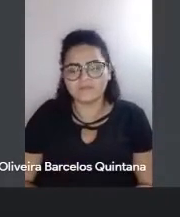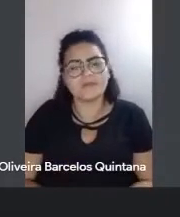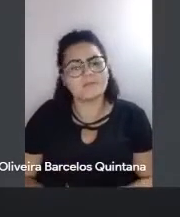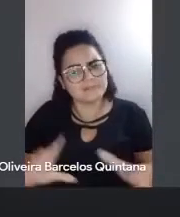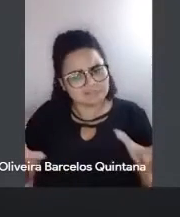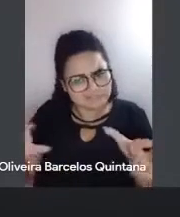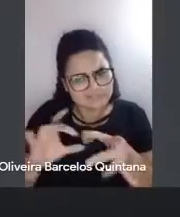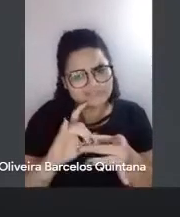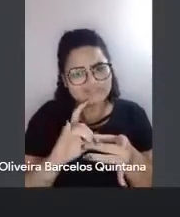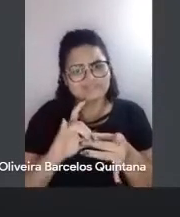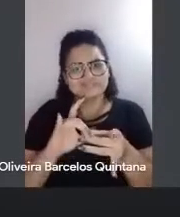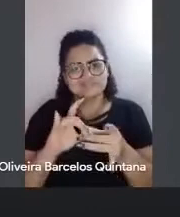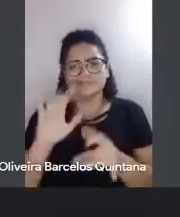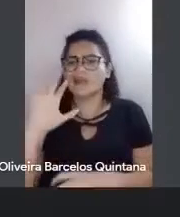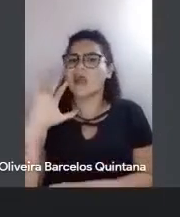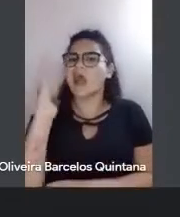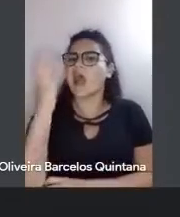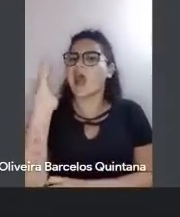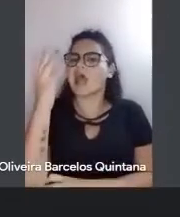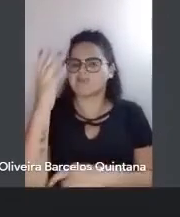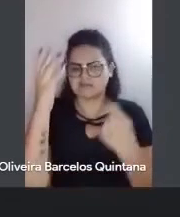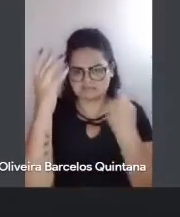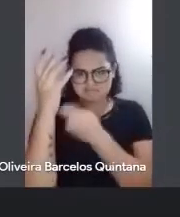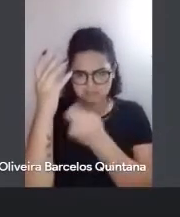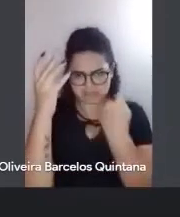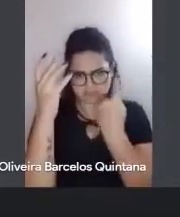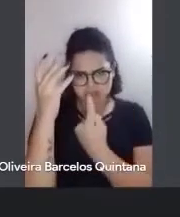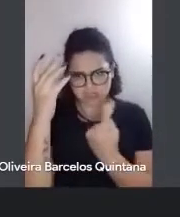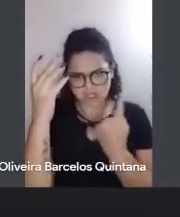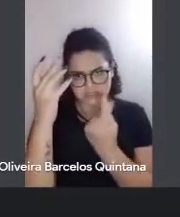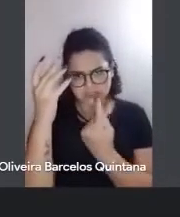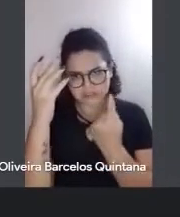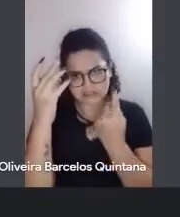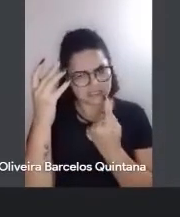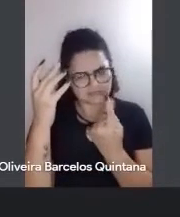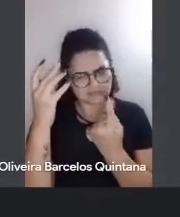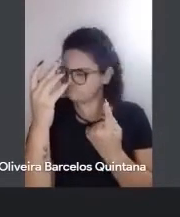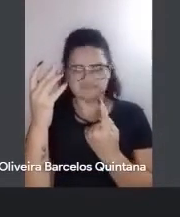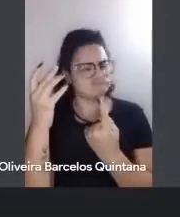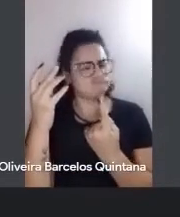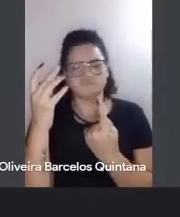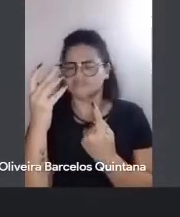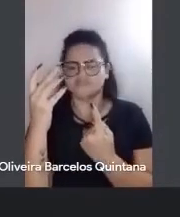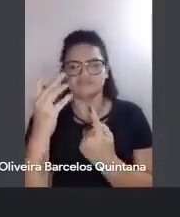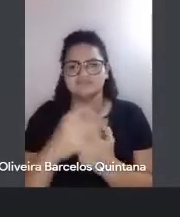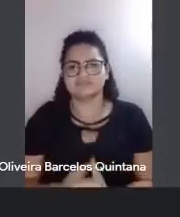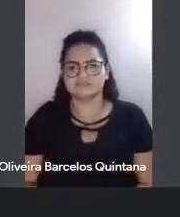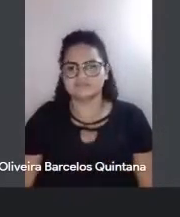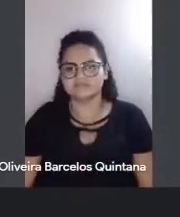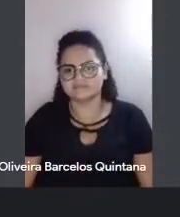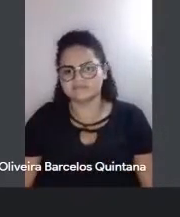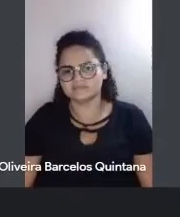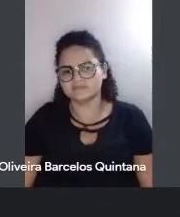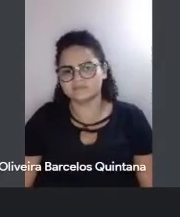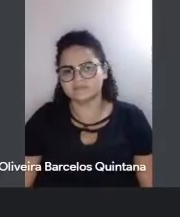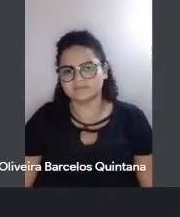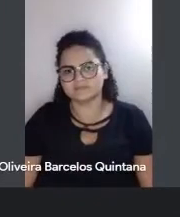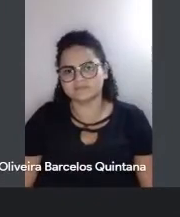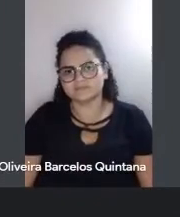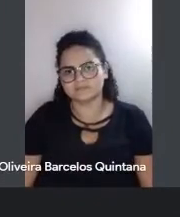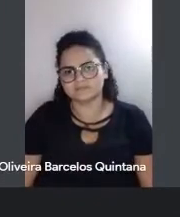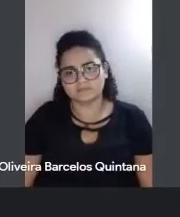a árvore não vive sozinha, ela tem que ter a ambiência, por exemplo, quando se conseguiu na